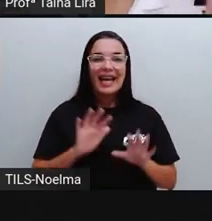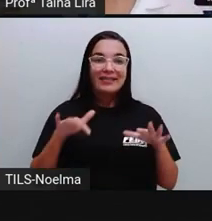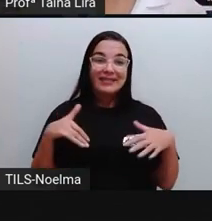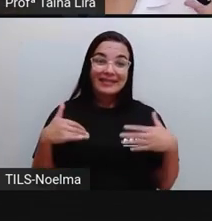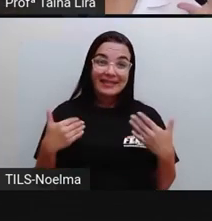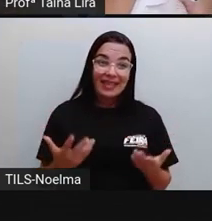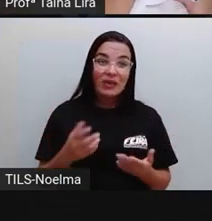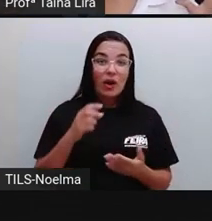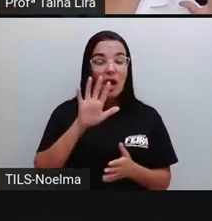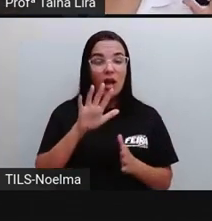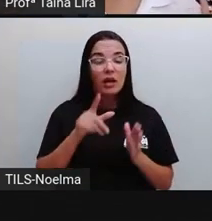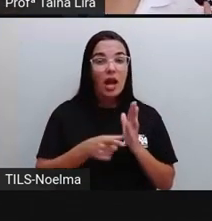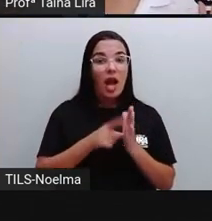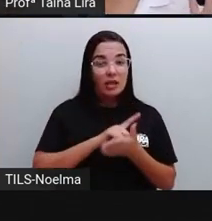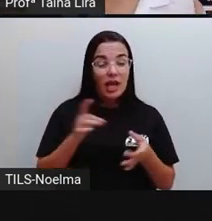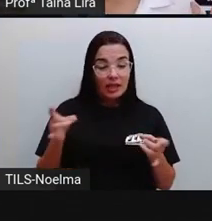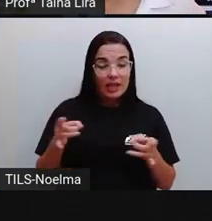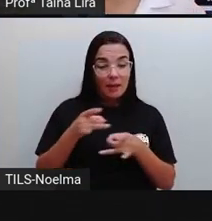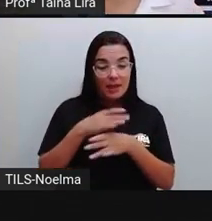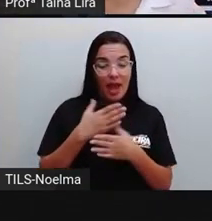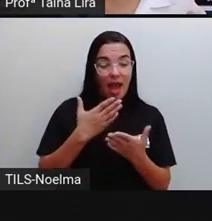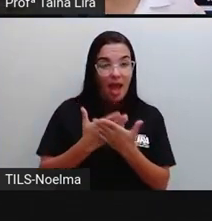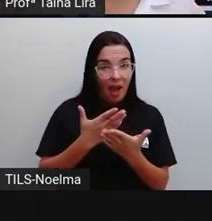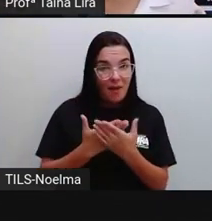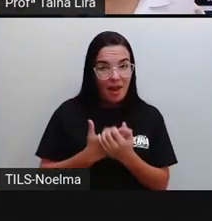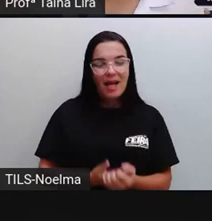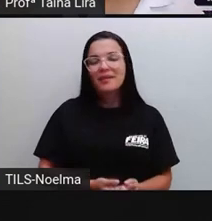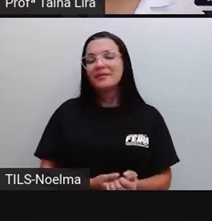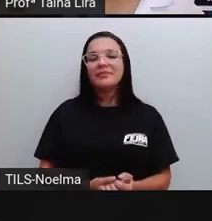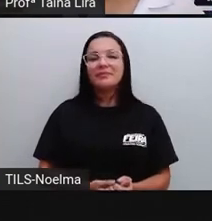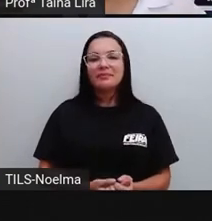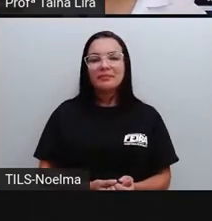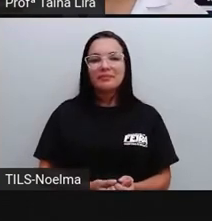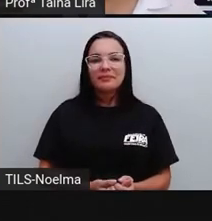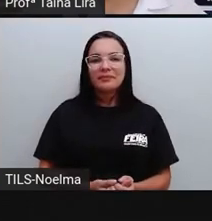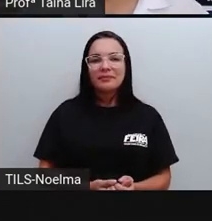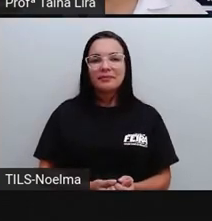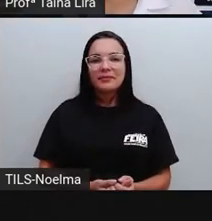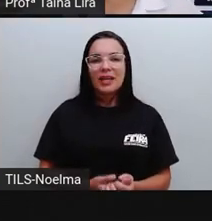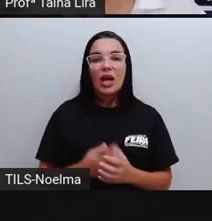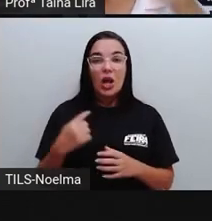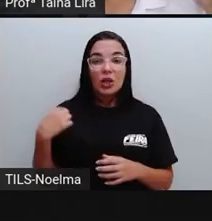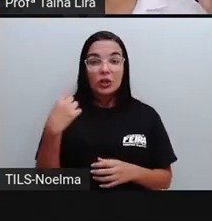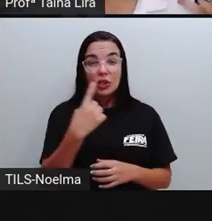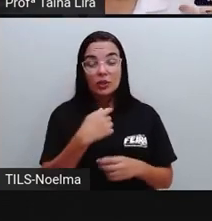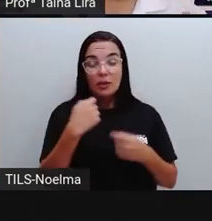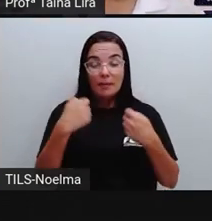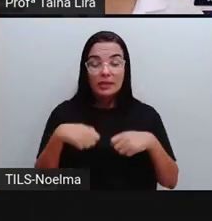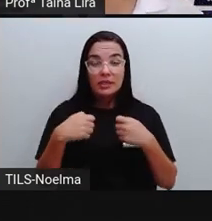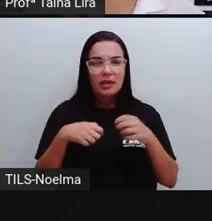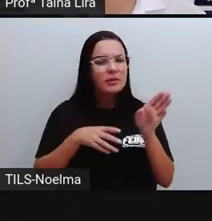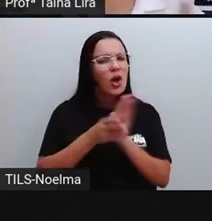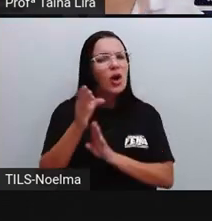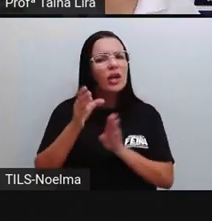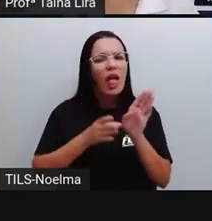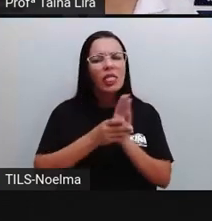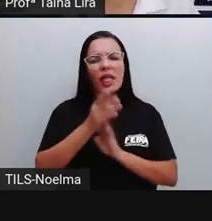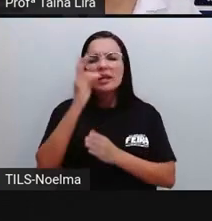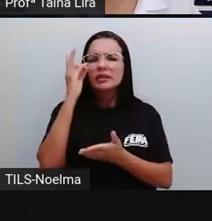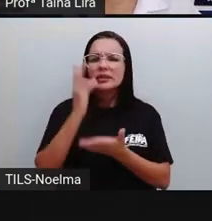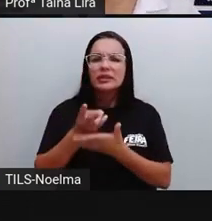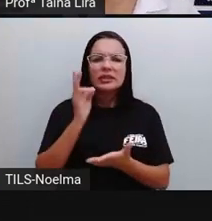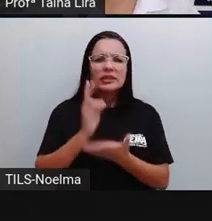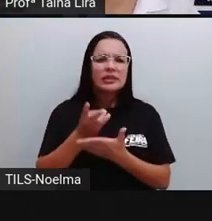Bom, e antes da gente encerrar a nossa aula, aquelas orientações de sempre que a gente